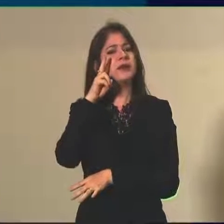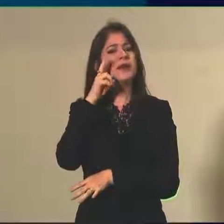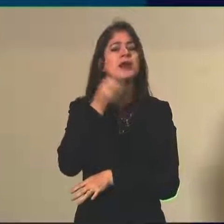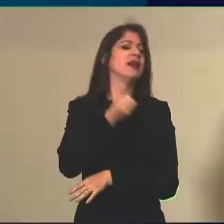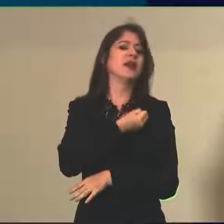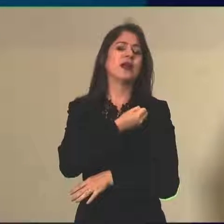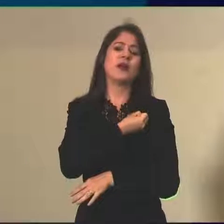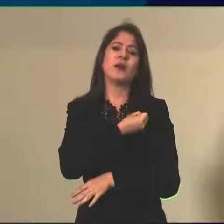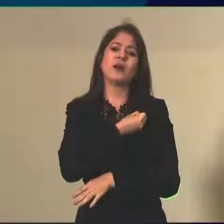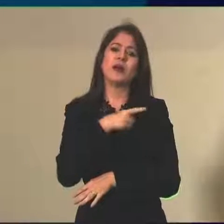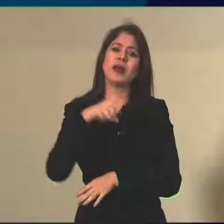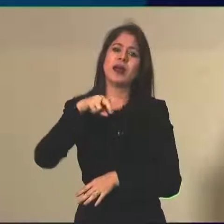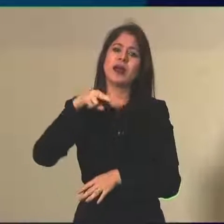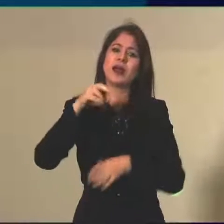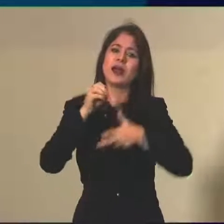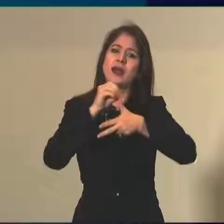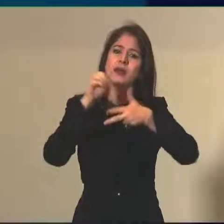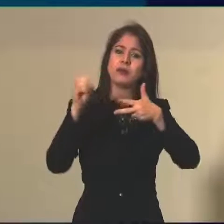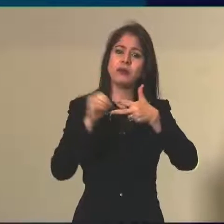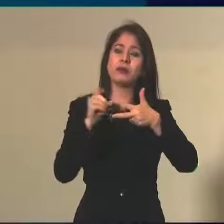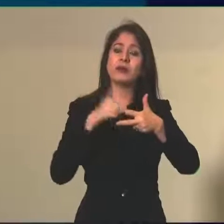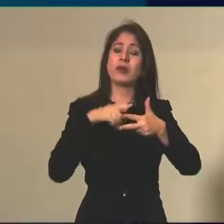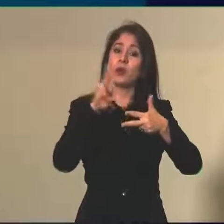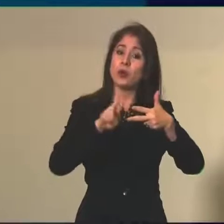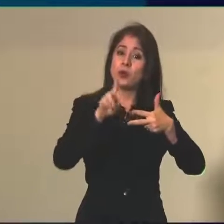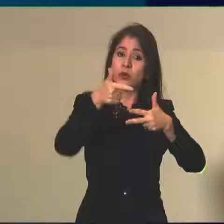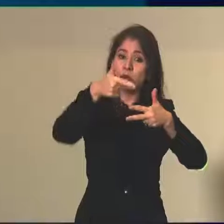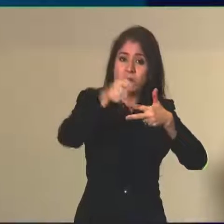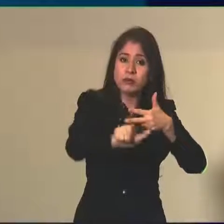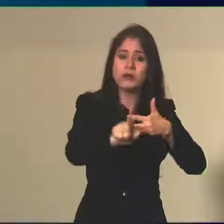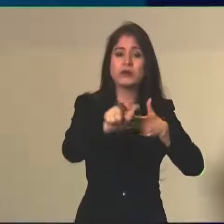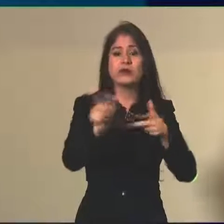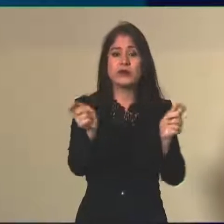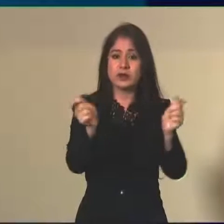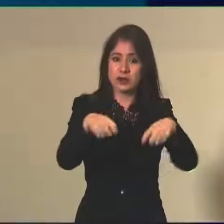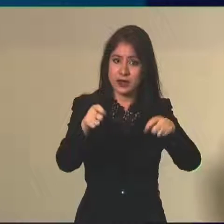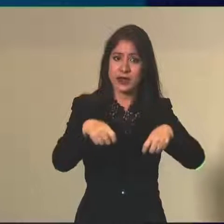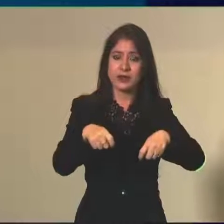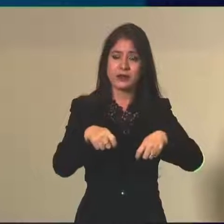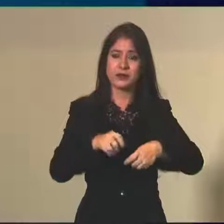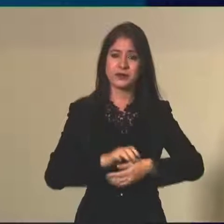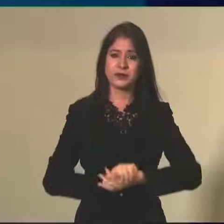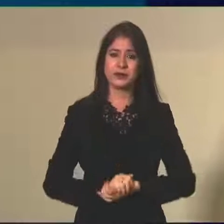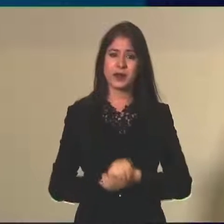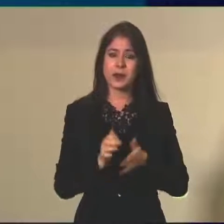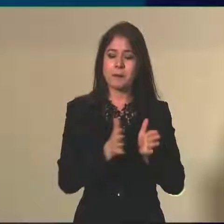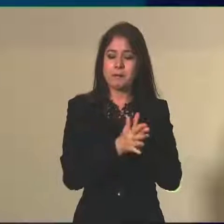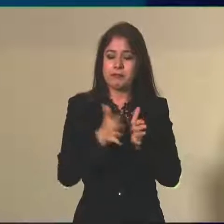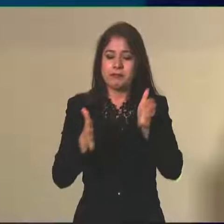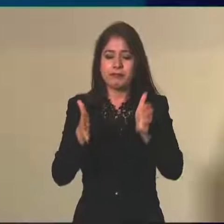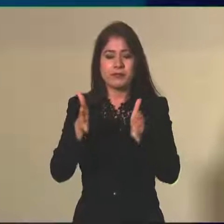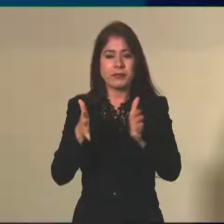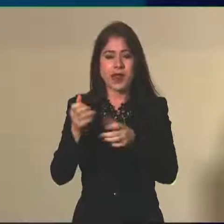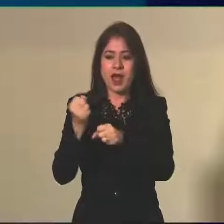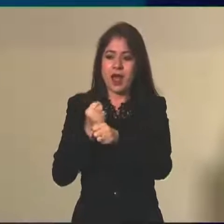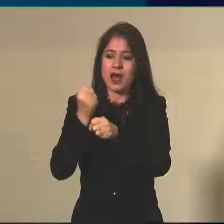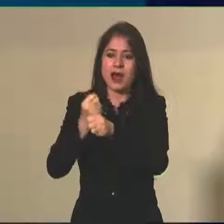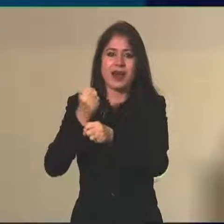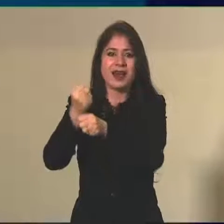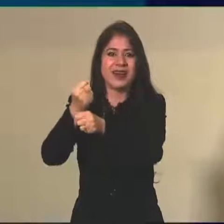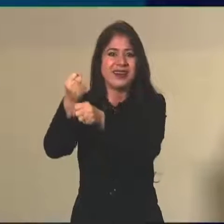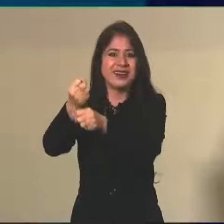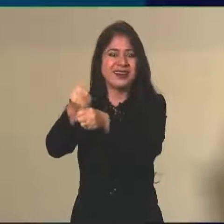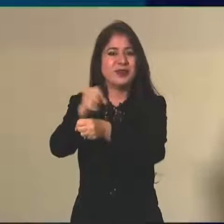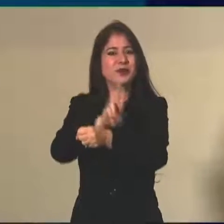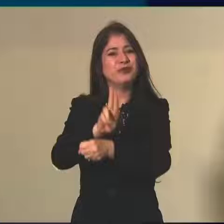Enem, ela pode ser reutilizada por um período de anos. Isso também,